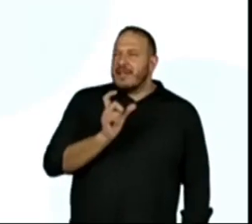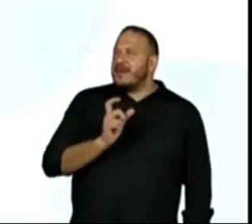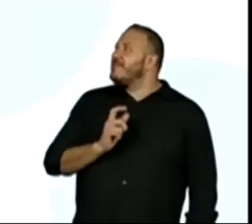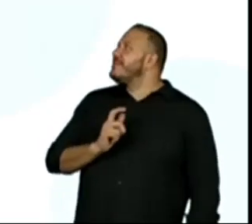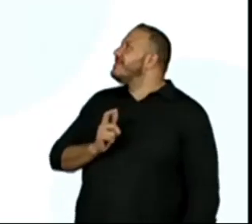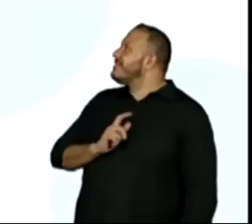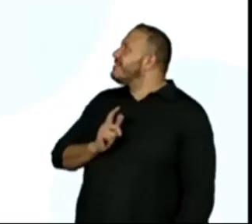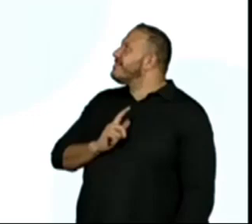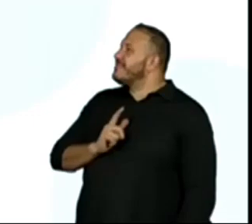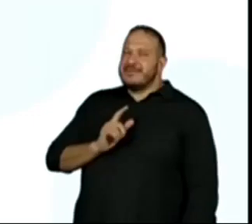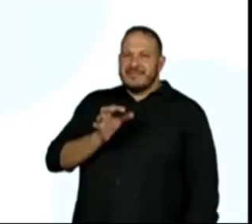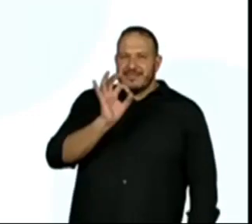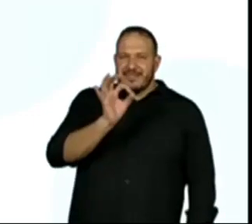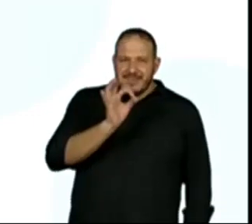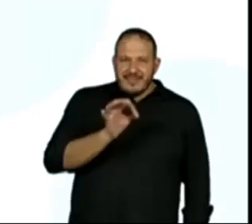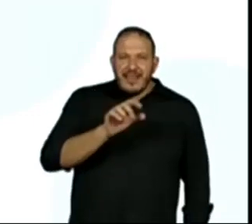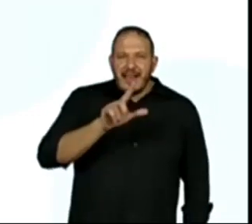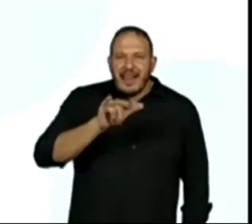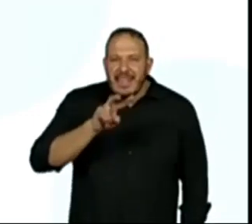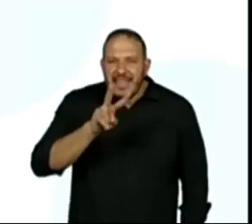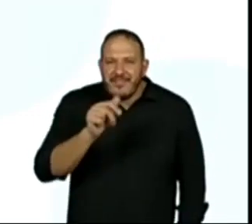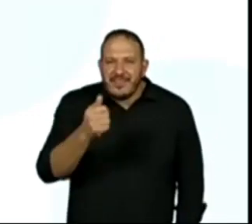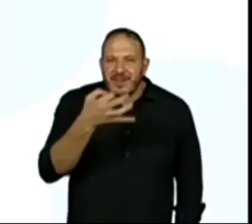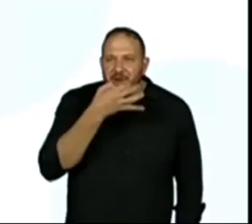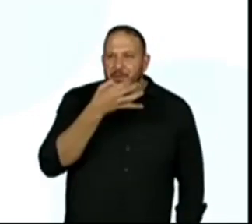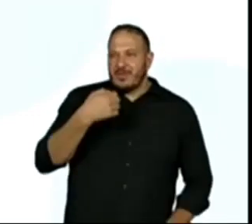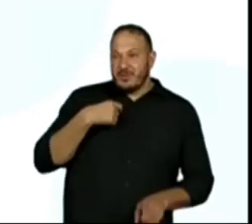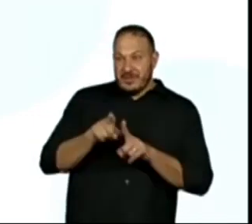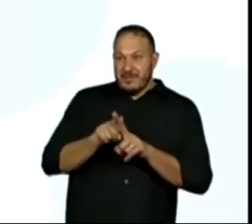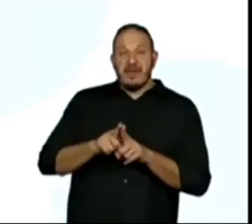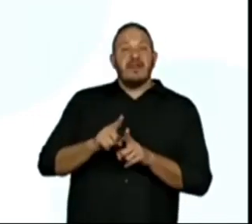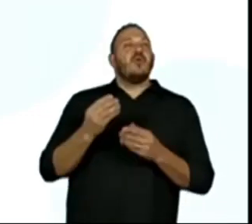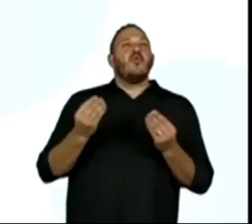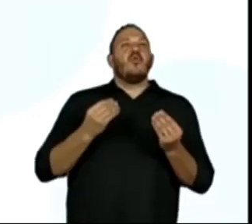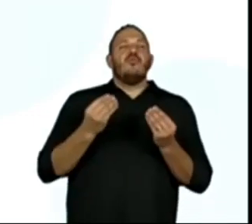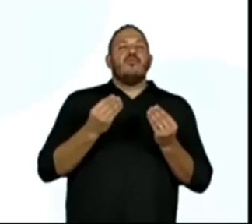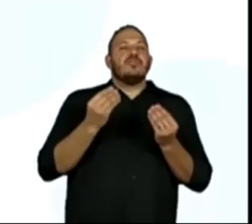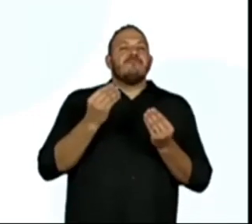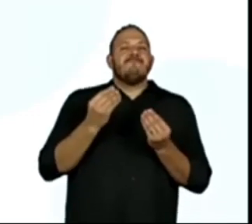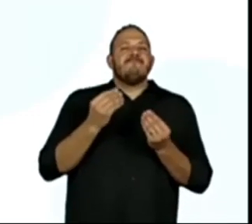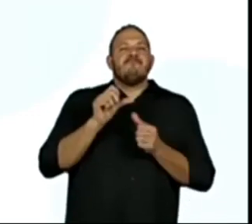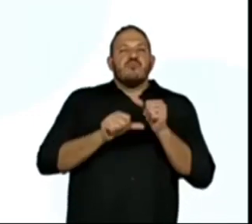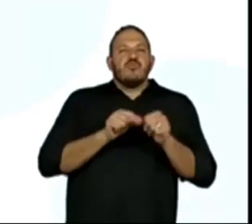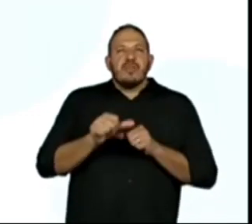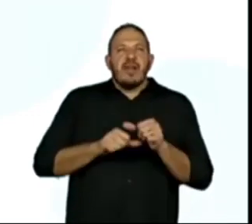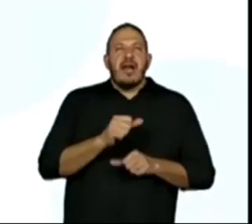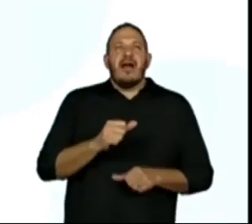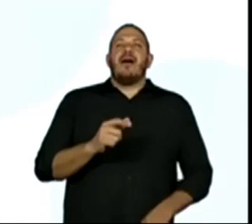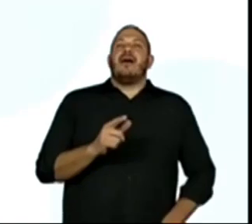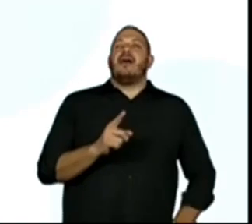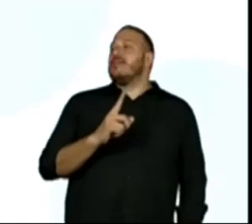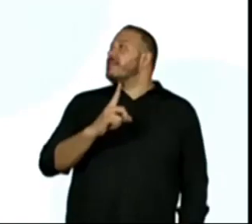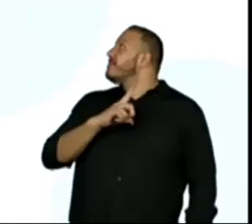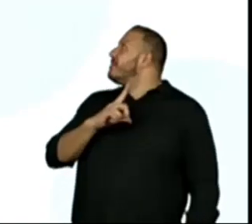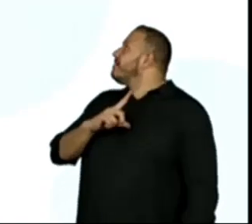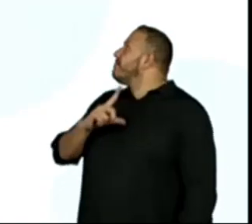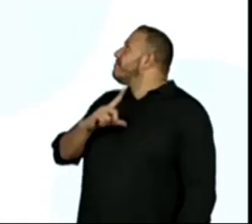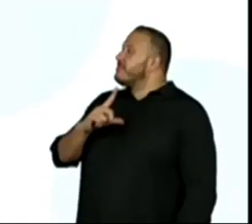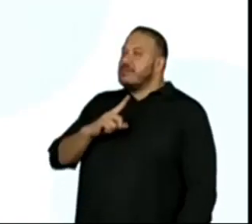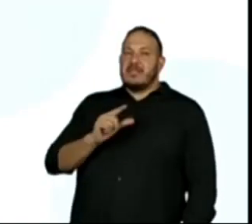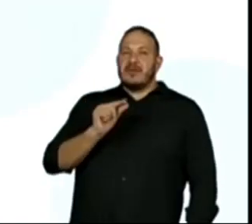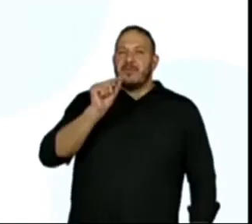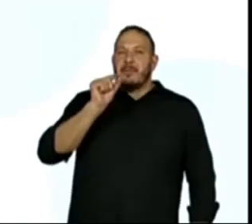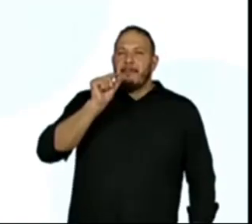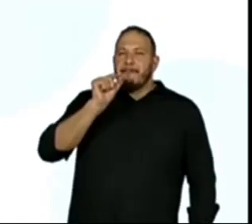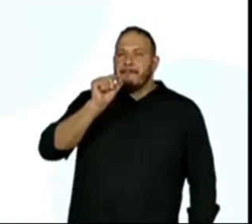Sim, Lívia. E aí, como que a gente pode colocar, mudar isso? Ah, tem um ponto... Ah, um ponto de